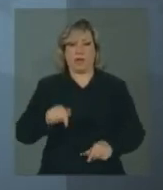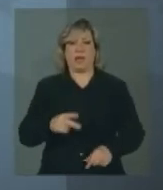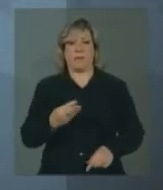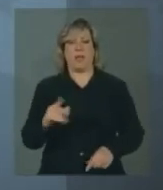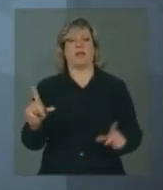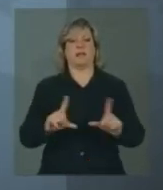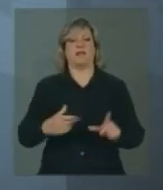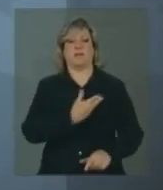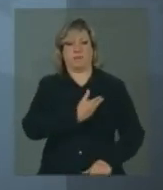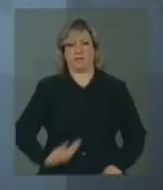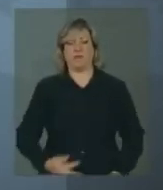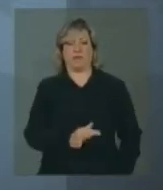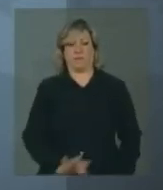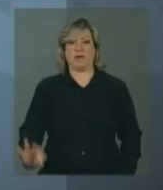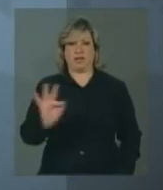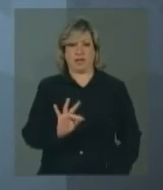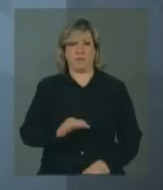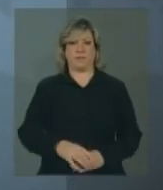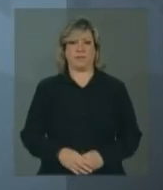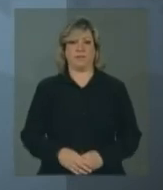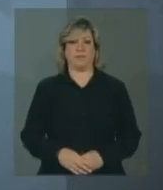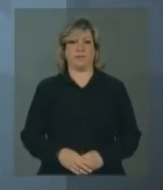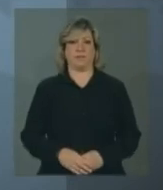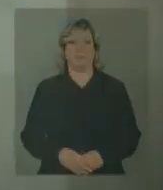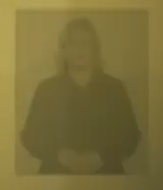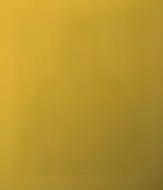gente, NBR, a TV do Governo Federal.